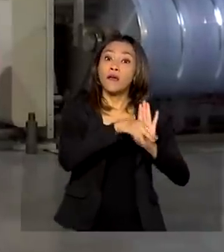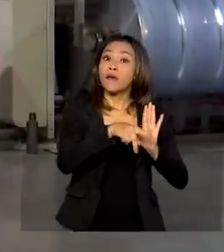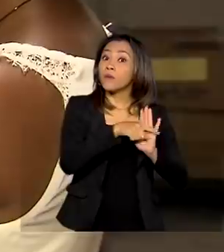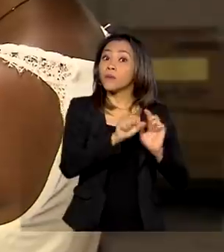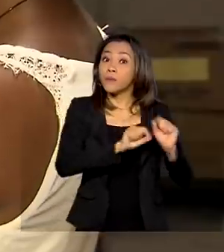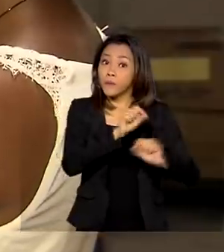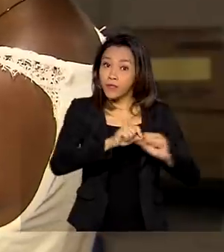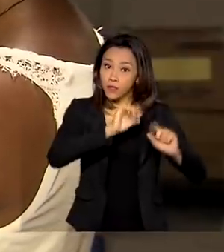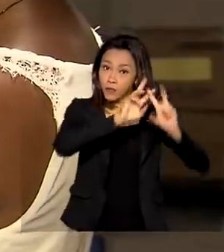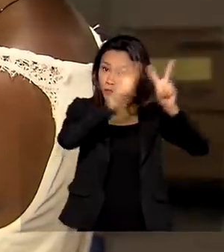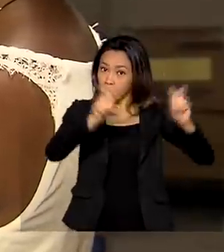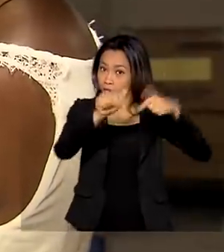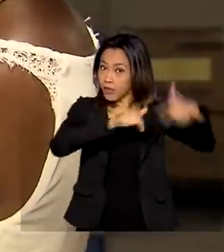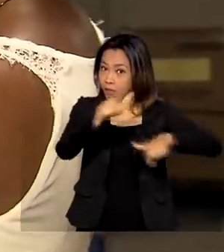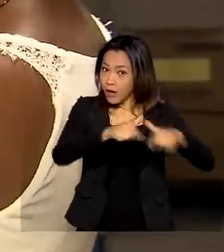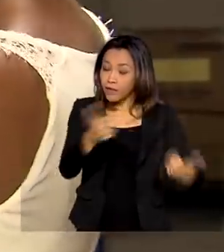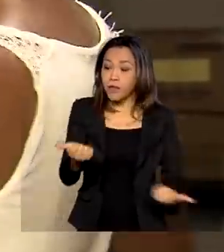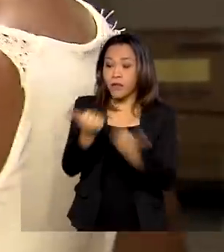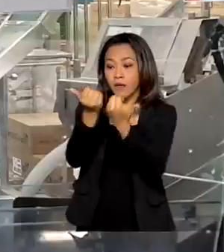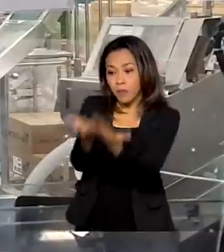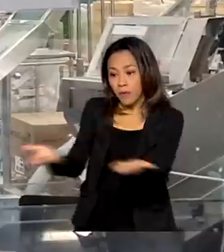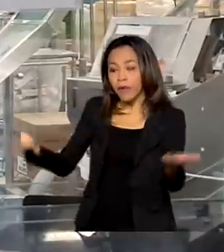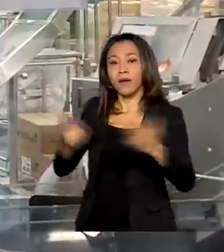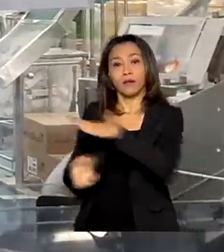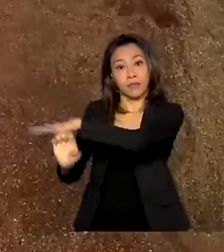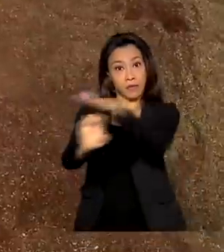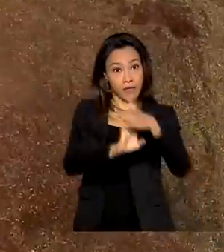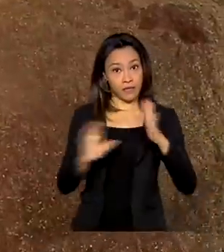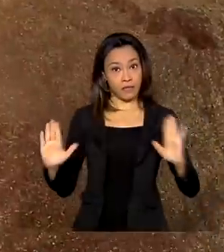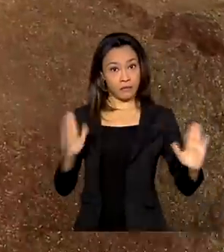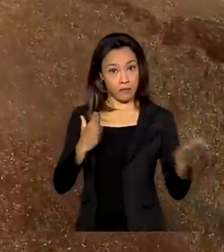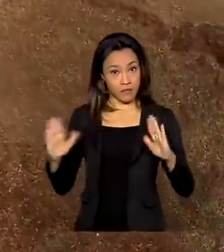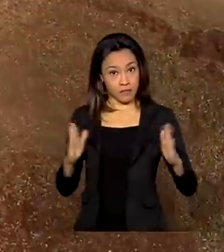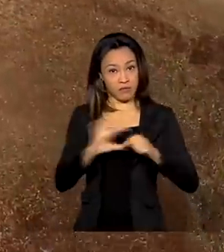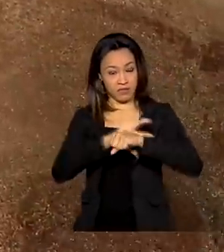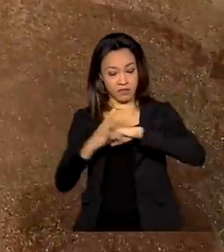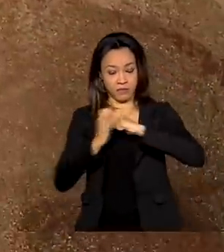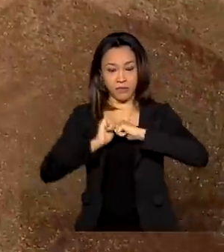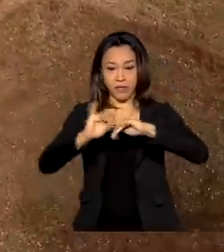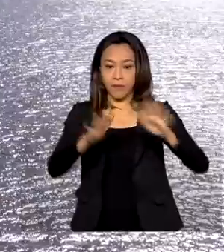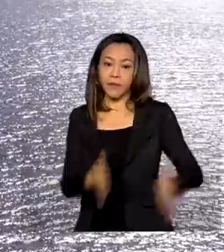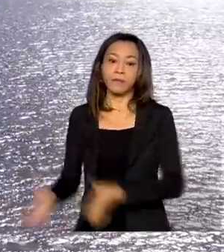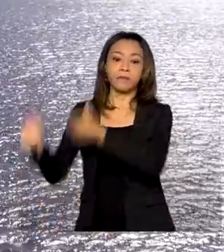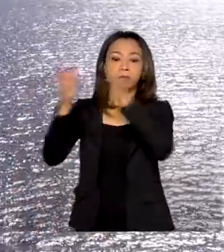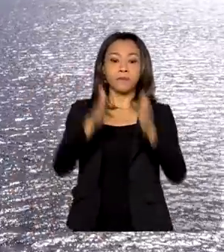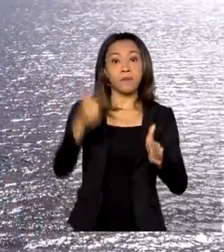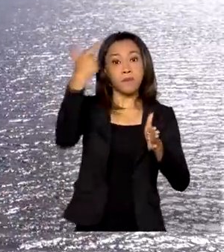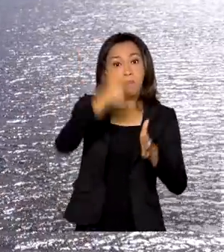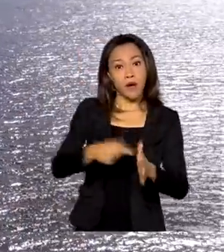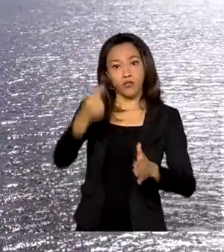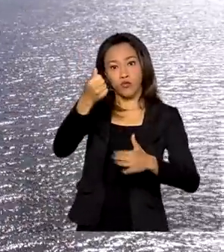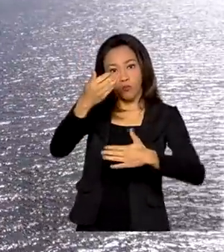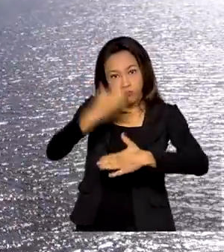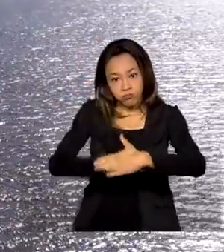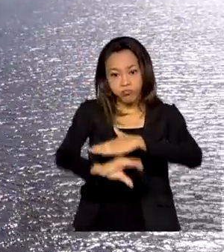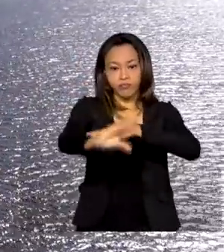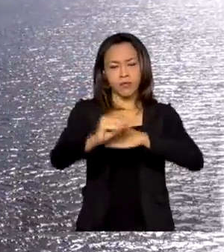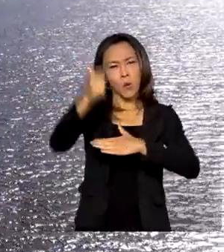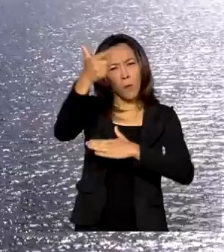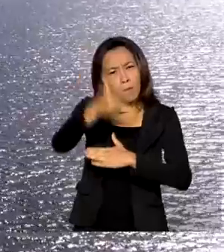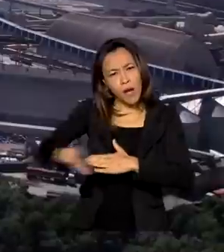empregos e socorrer empresas durante a pandemia. Para aumentar investimentos no país, governo inclui mais